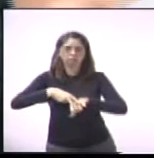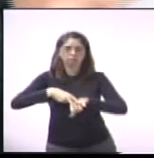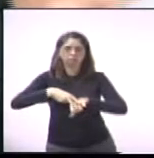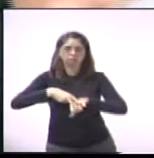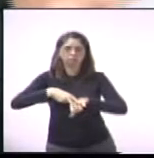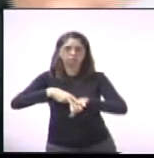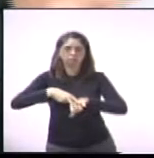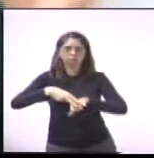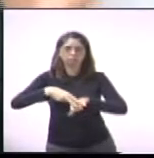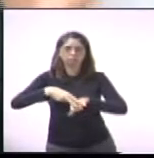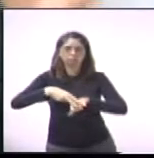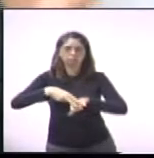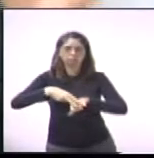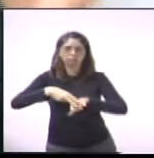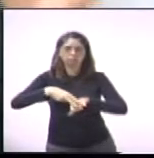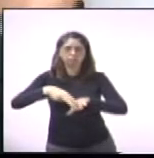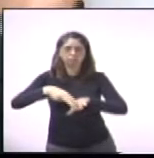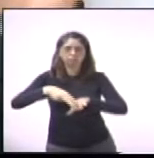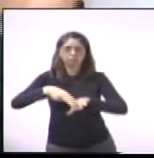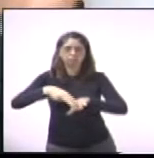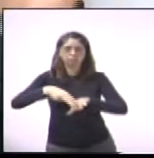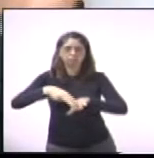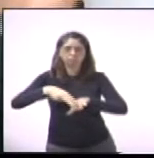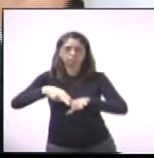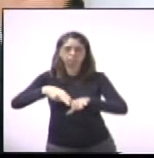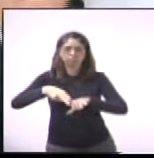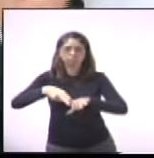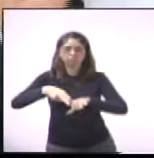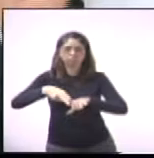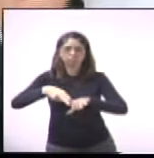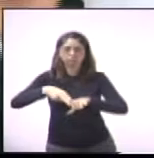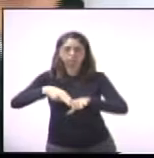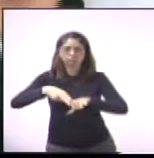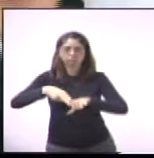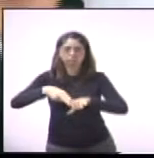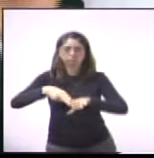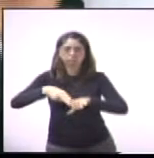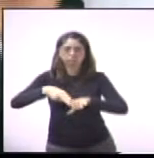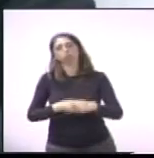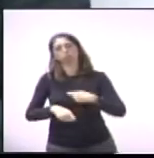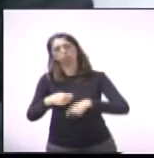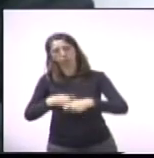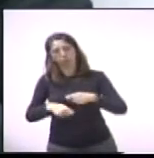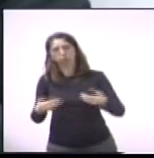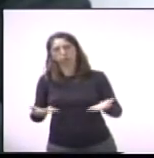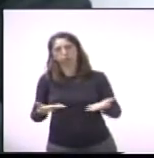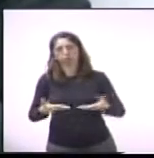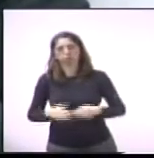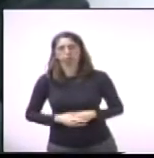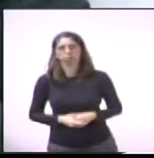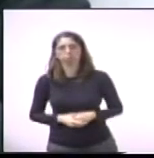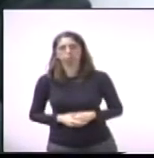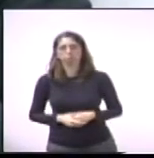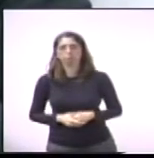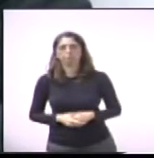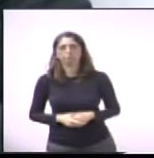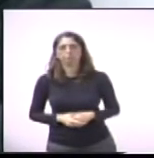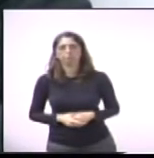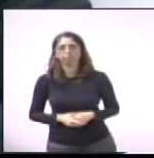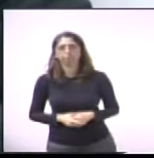com os vereadores que possamos identificar em que momento está